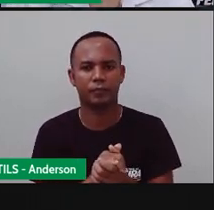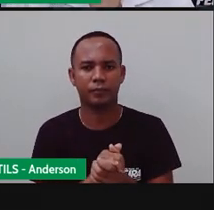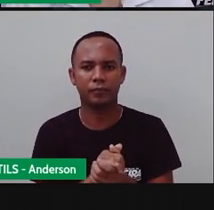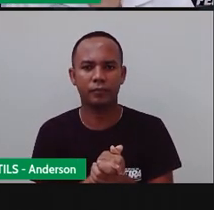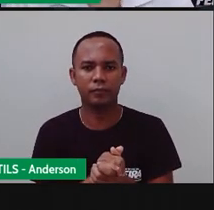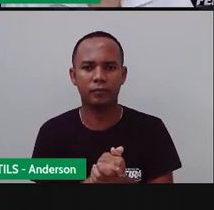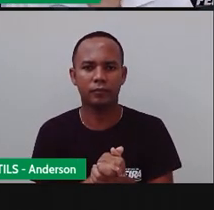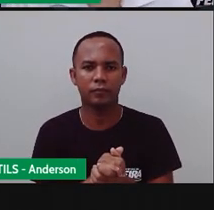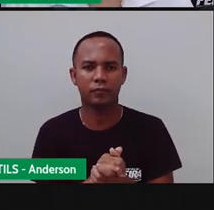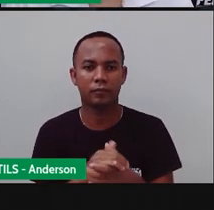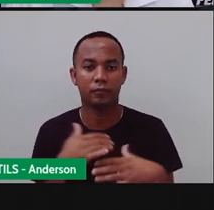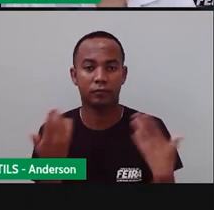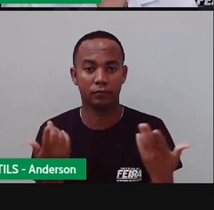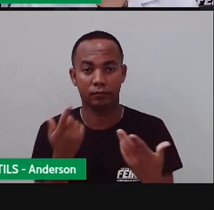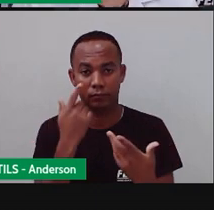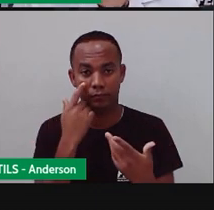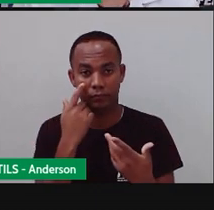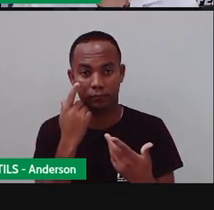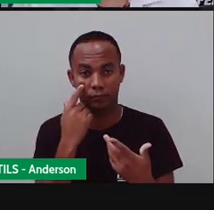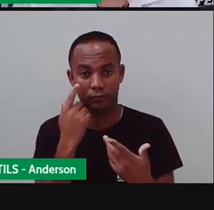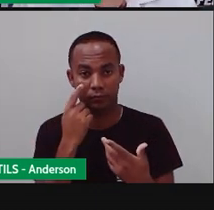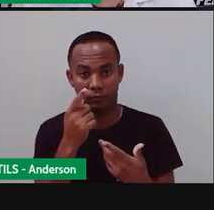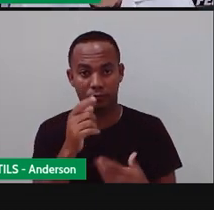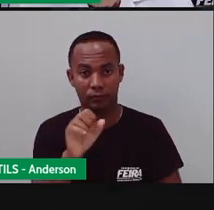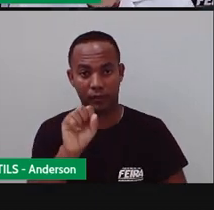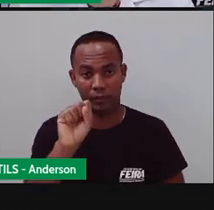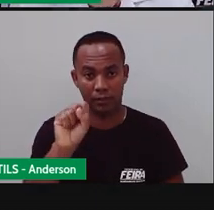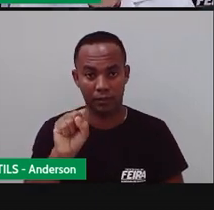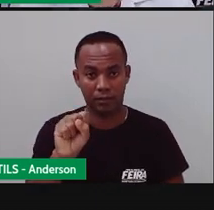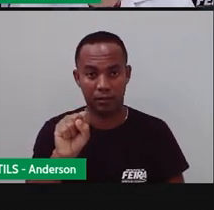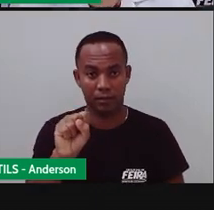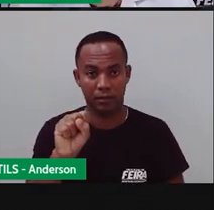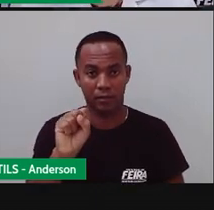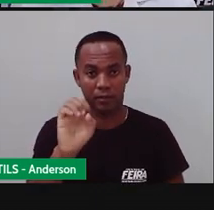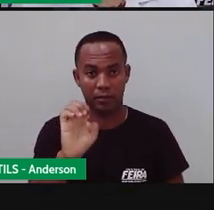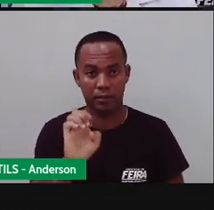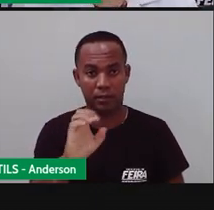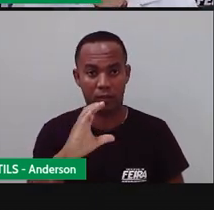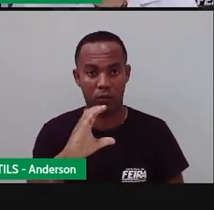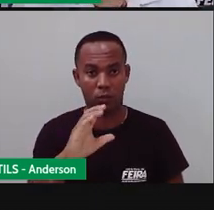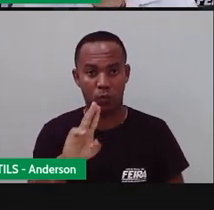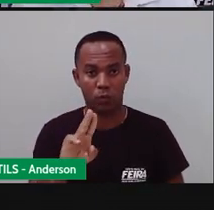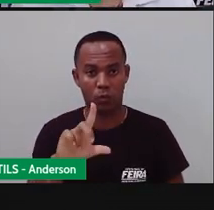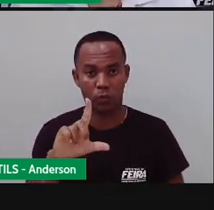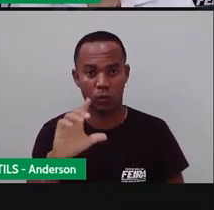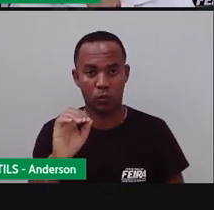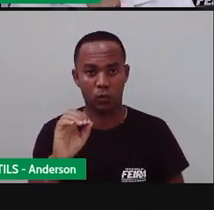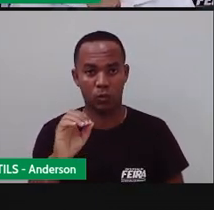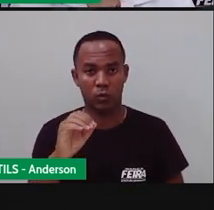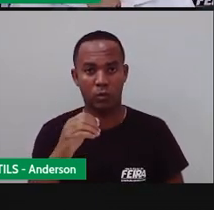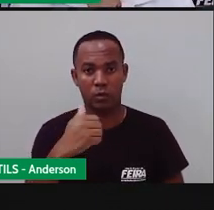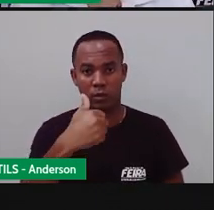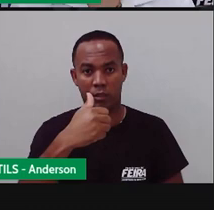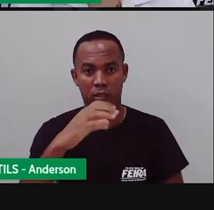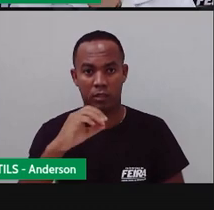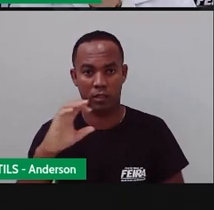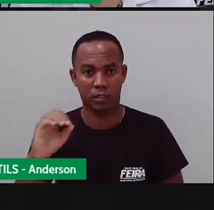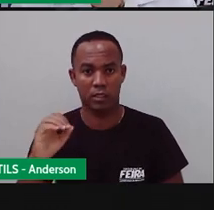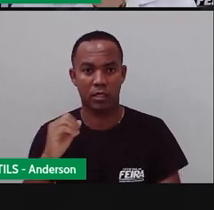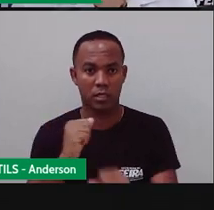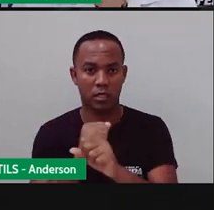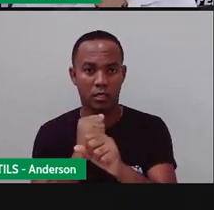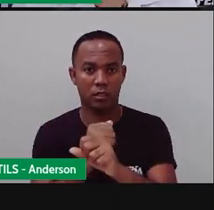Bom, olha aqui. Século, 100 anos. Década, 10 anos.